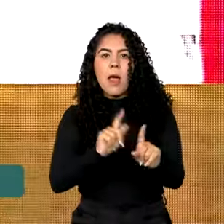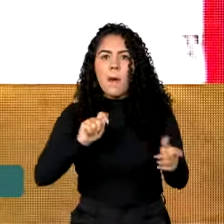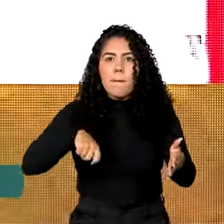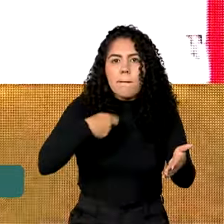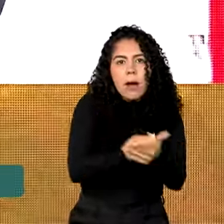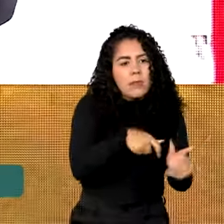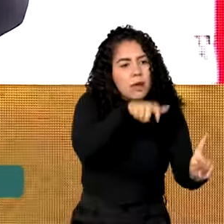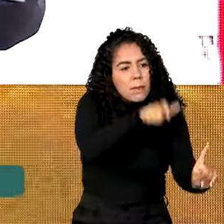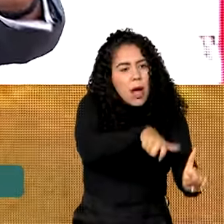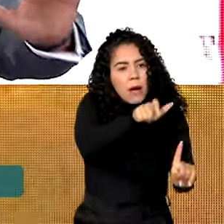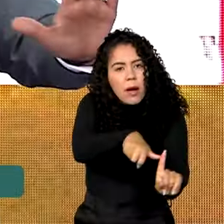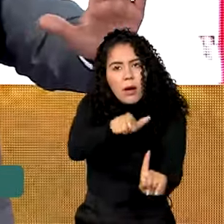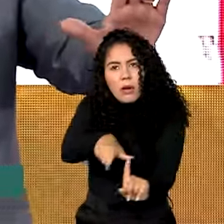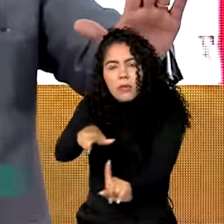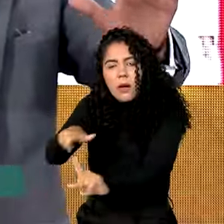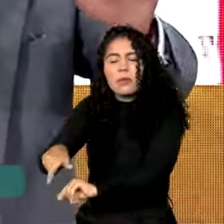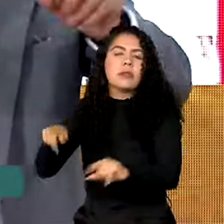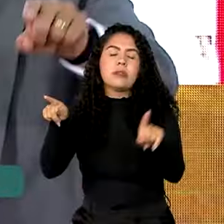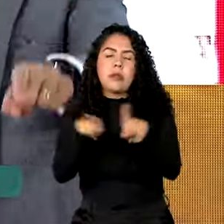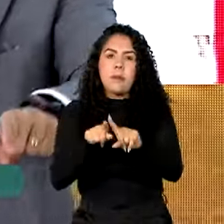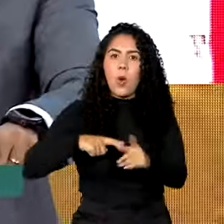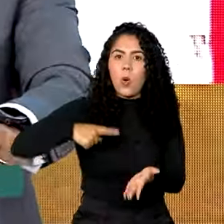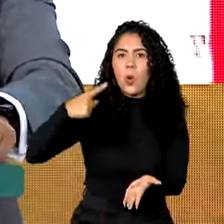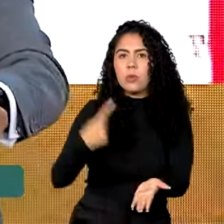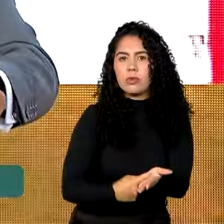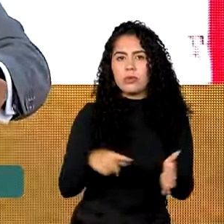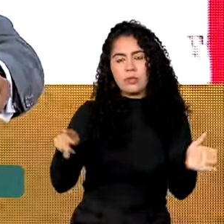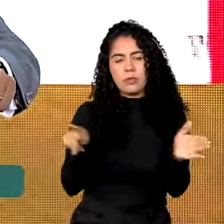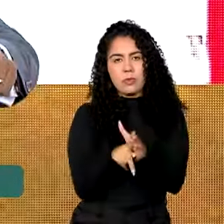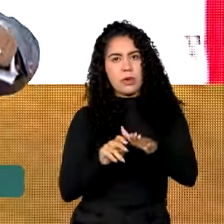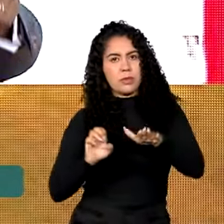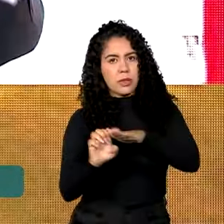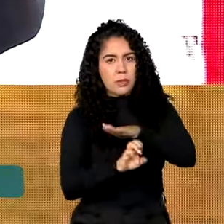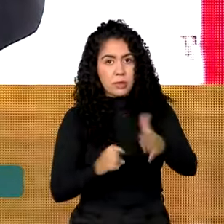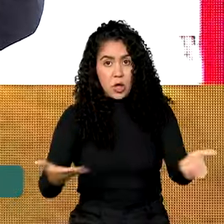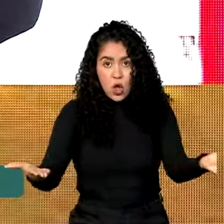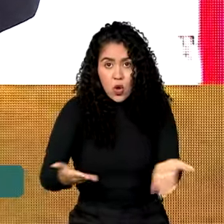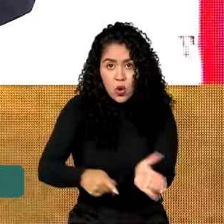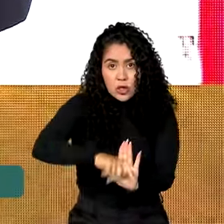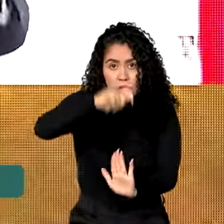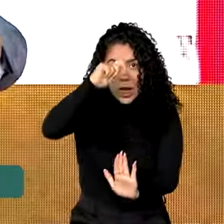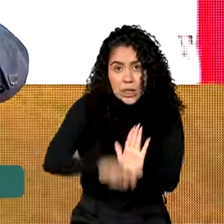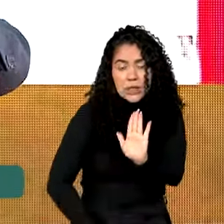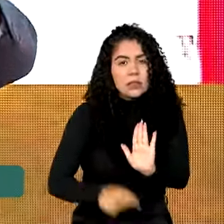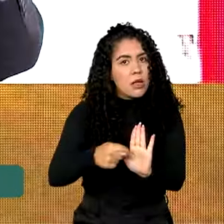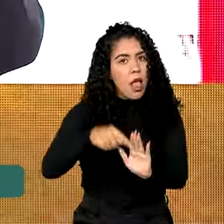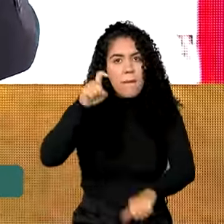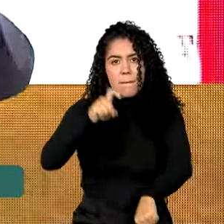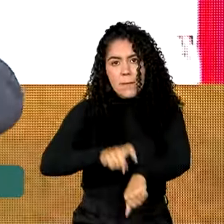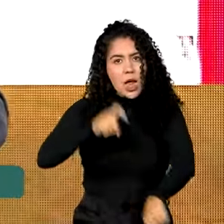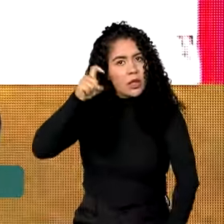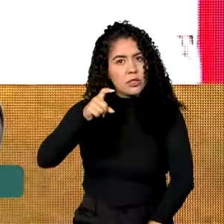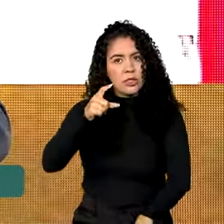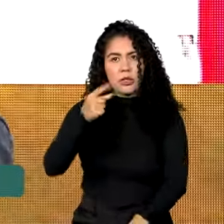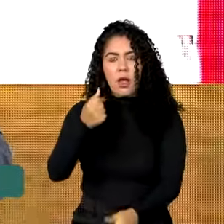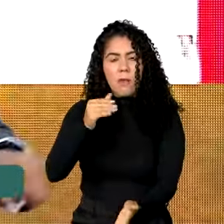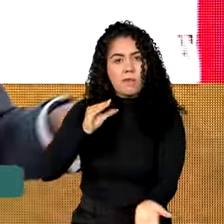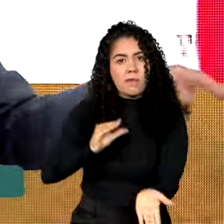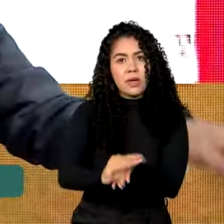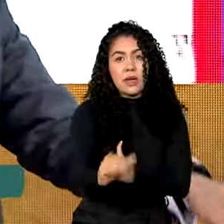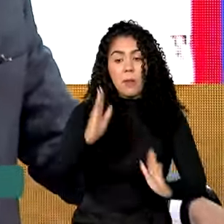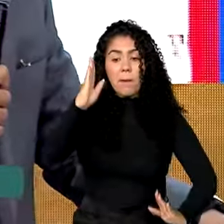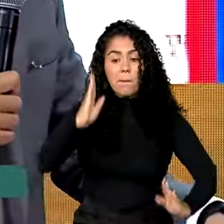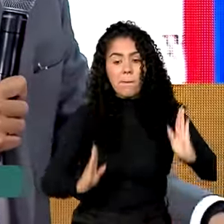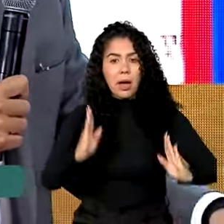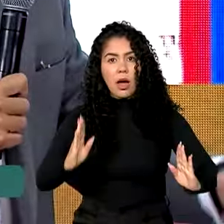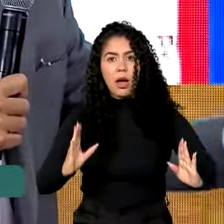o compromisso da empresa que ela assina conosco agora, é fazer um pagamento imediato em 150 dias